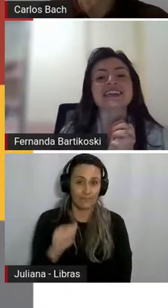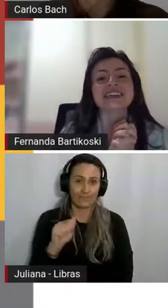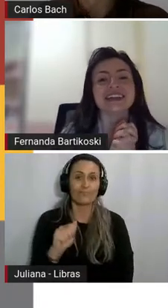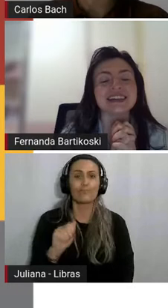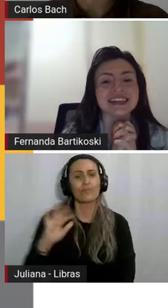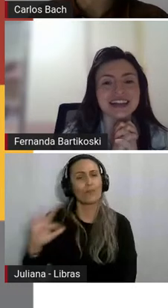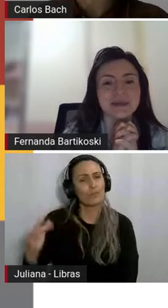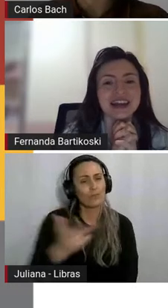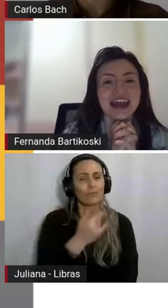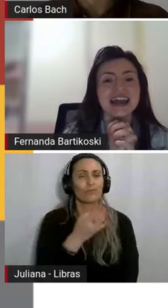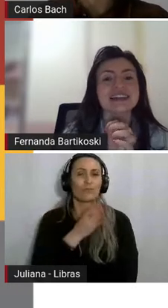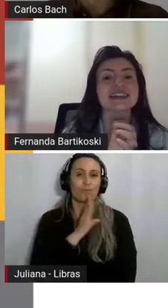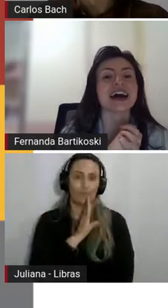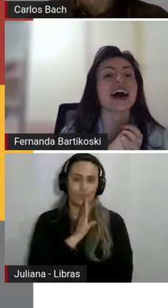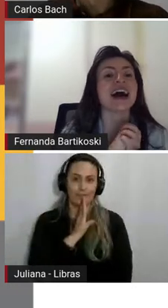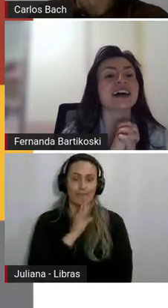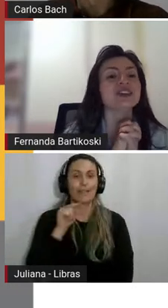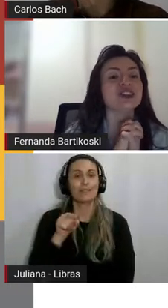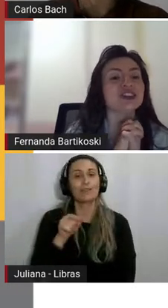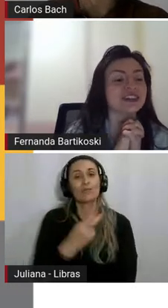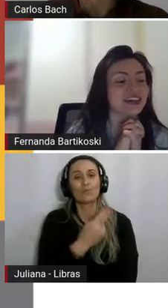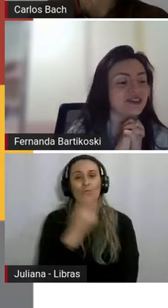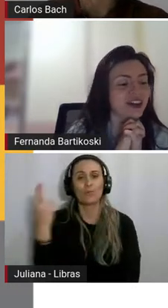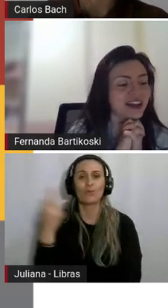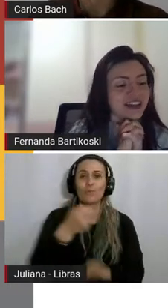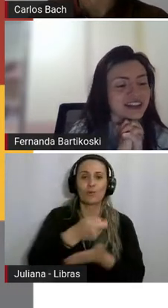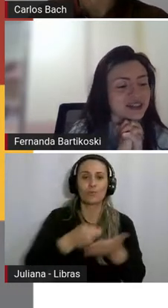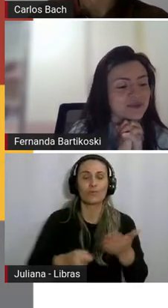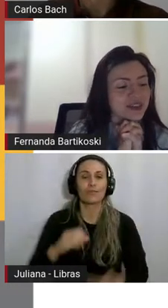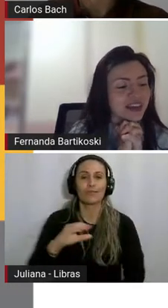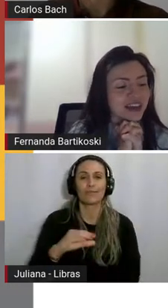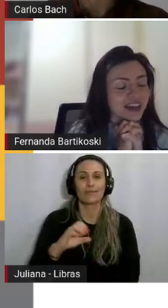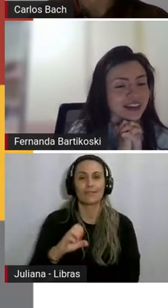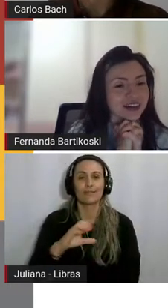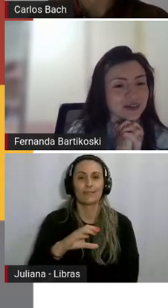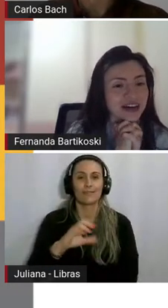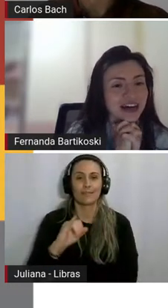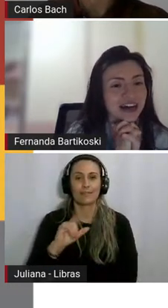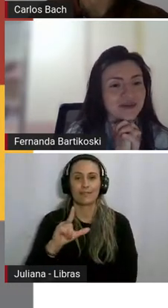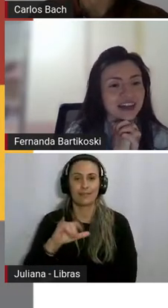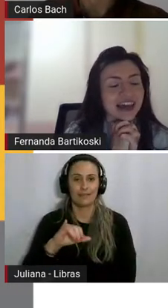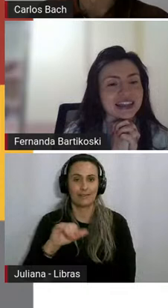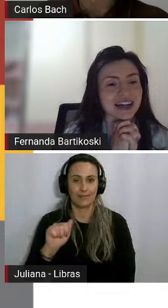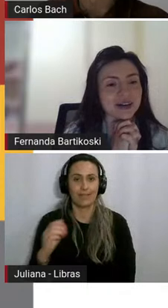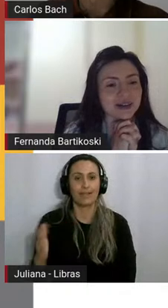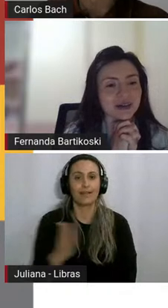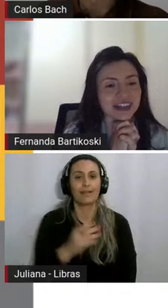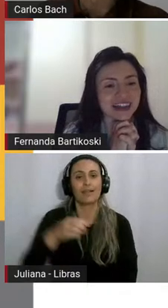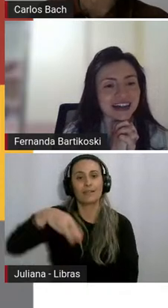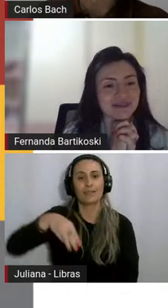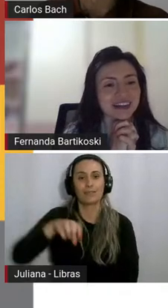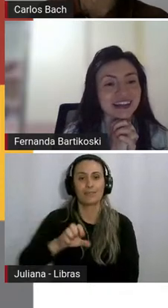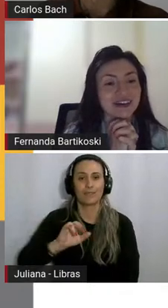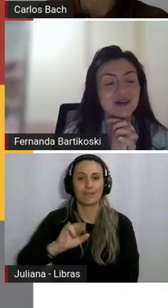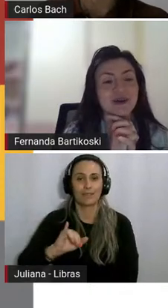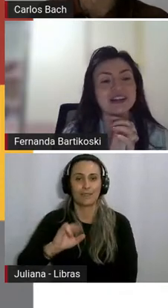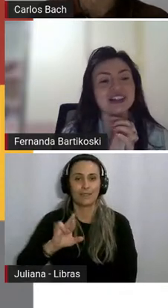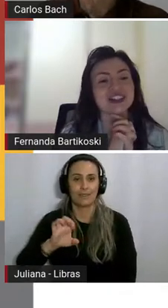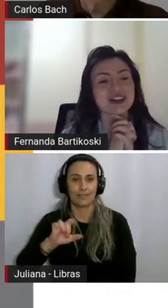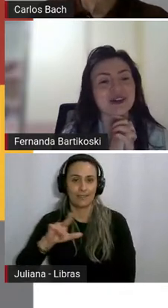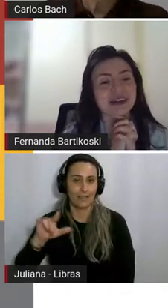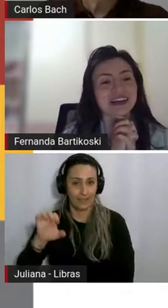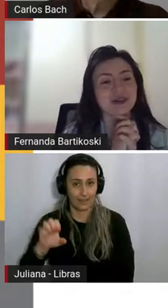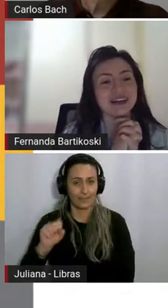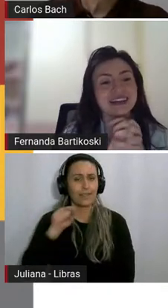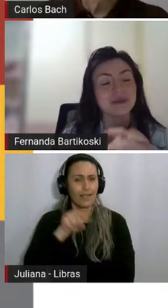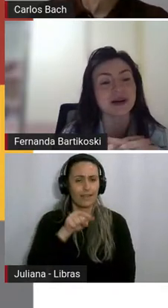Da Cecília Meirelles A Arte de Ser Feliz. Então, essa crônica que, como